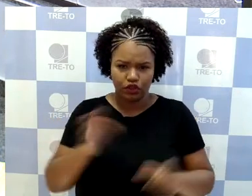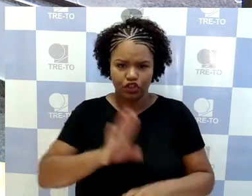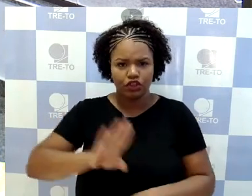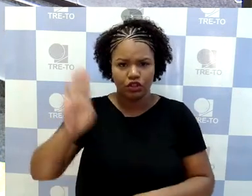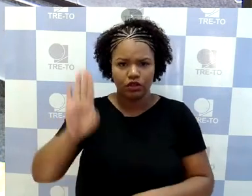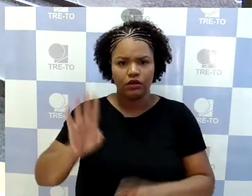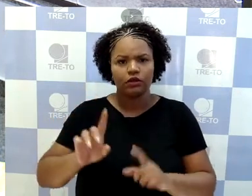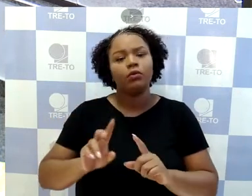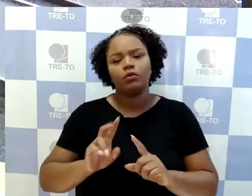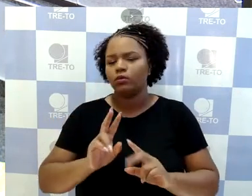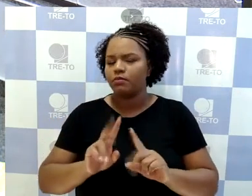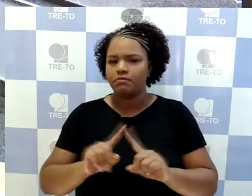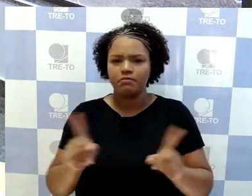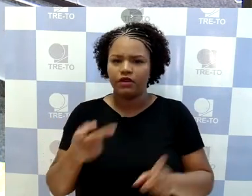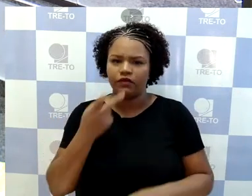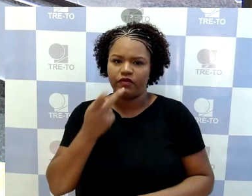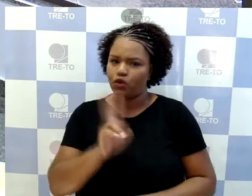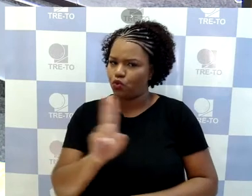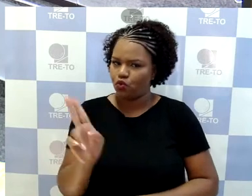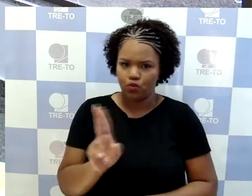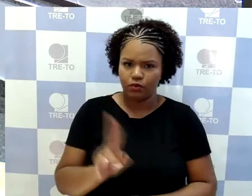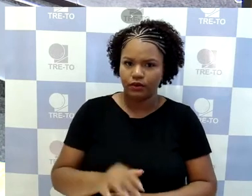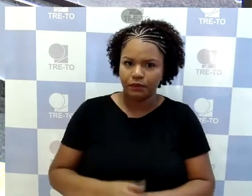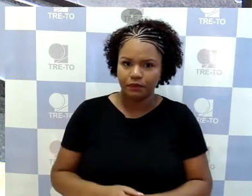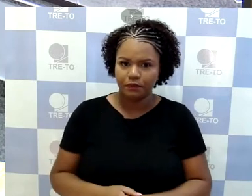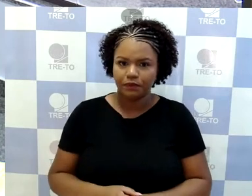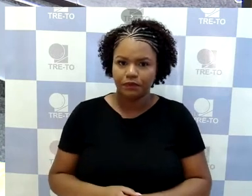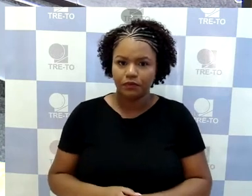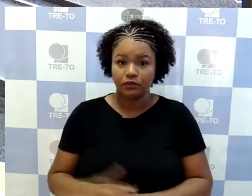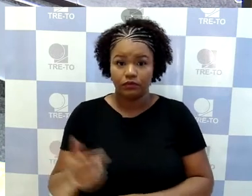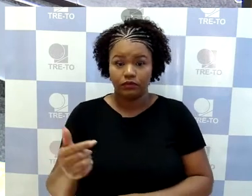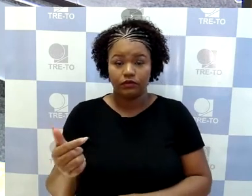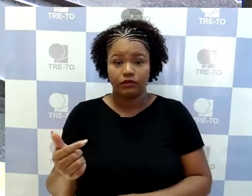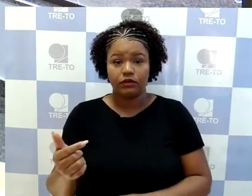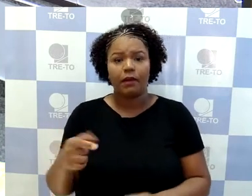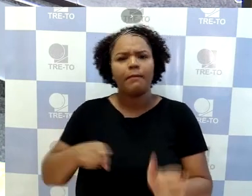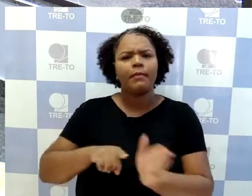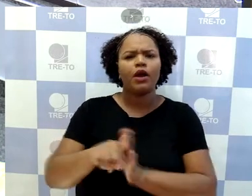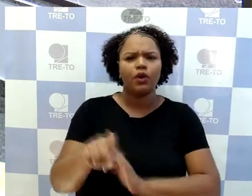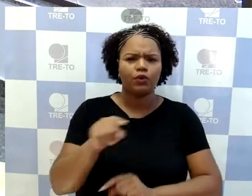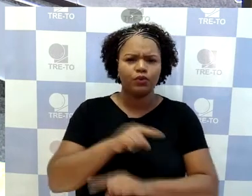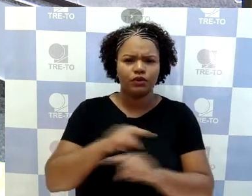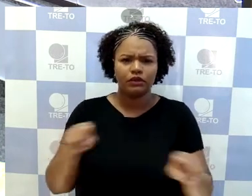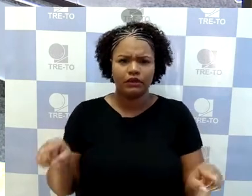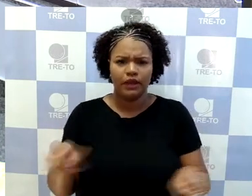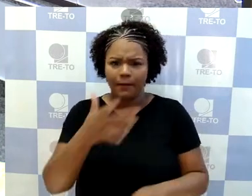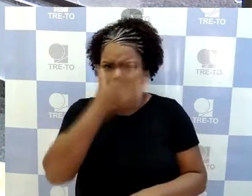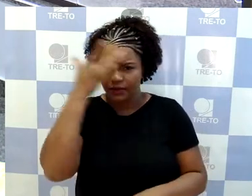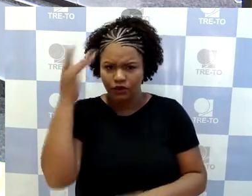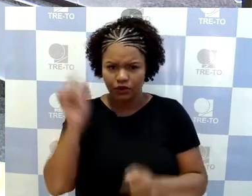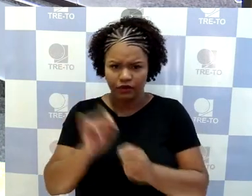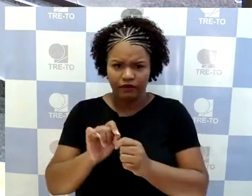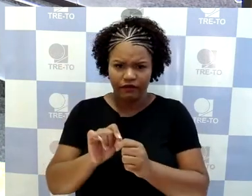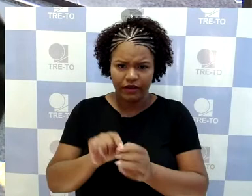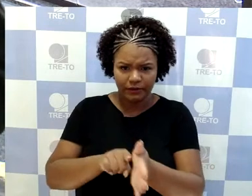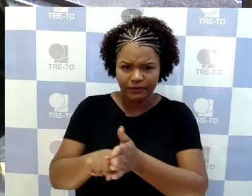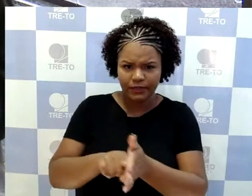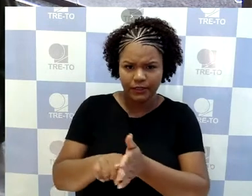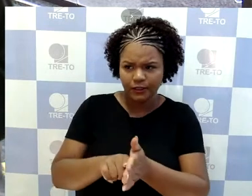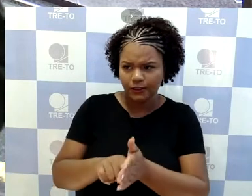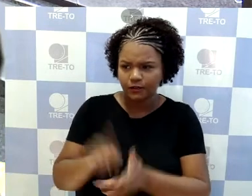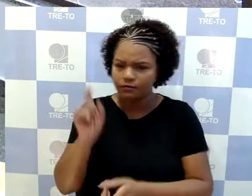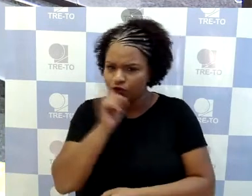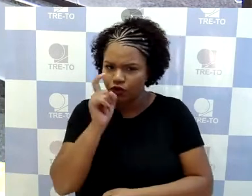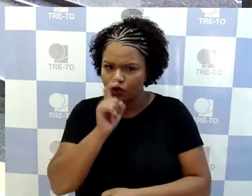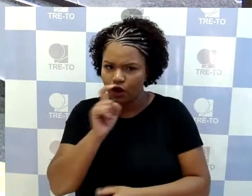Eu faço a seguinte pergunta. Quem frauda uma pesquisa, não frauda uma licitação? Fecha aspas. Excelência,